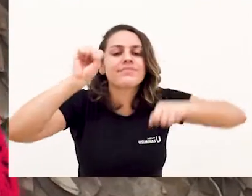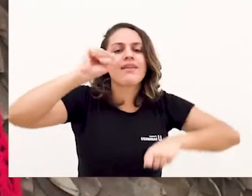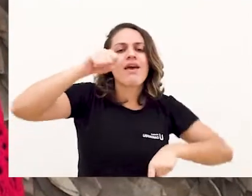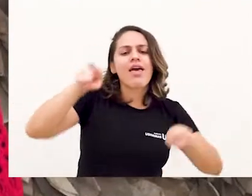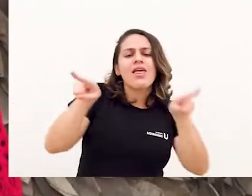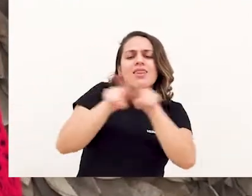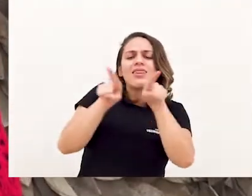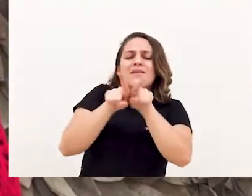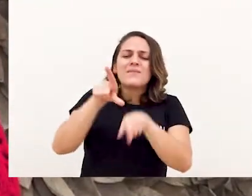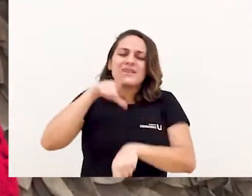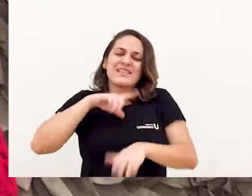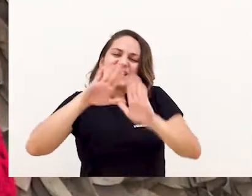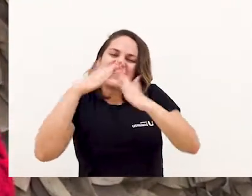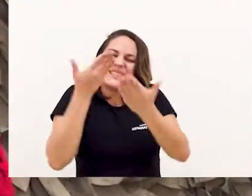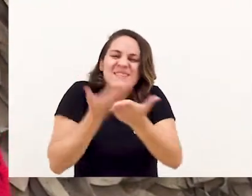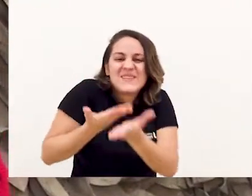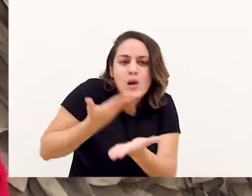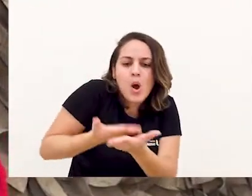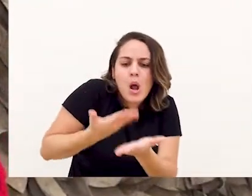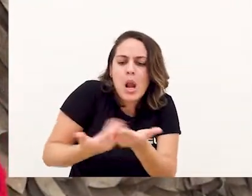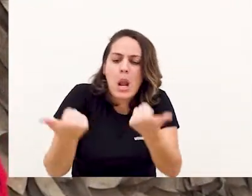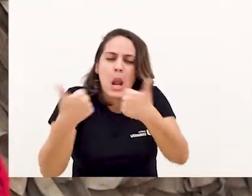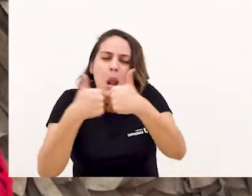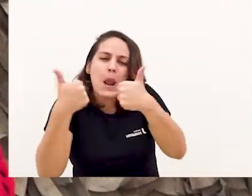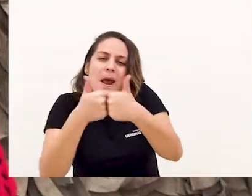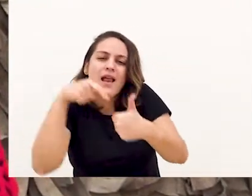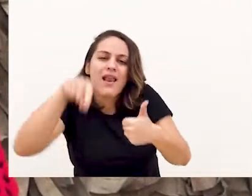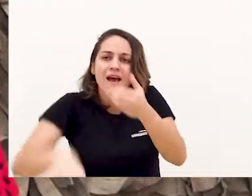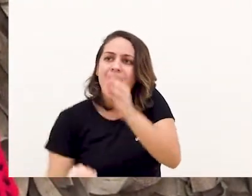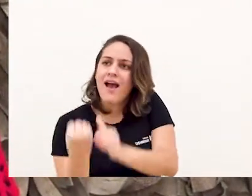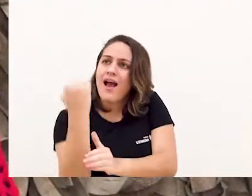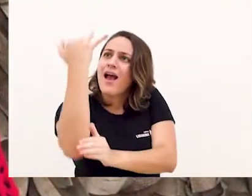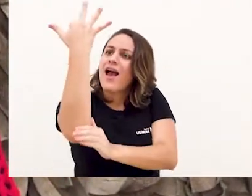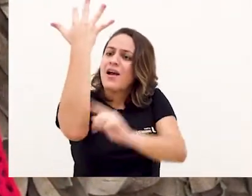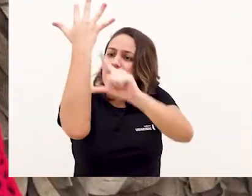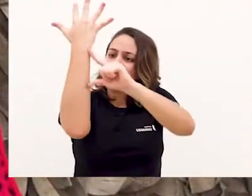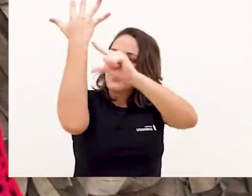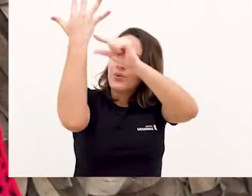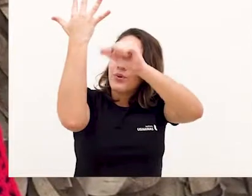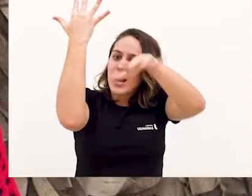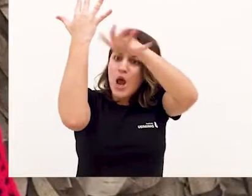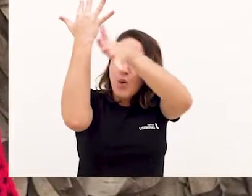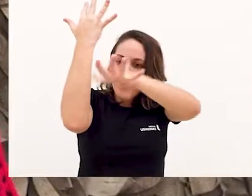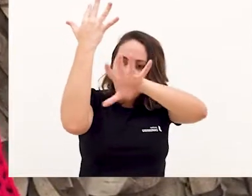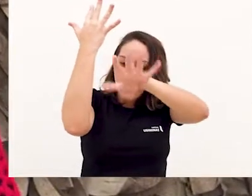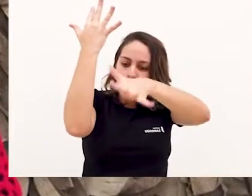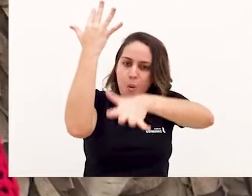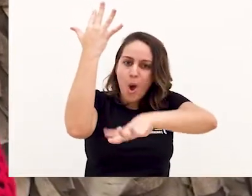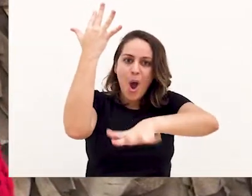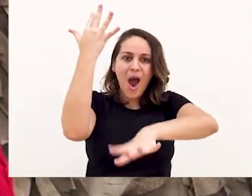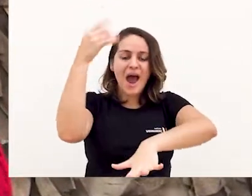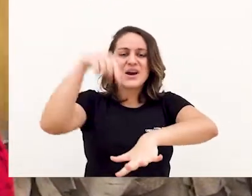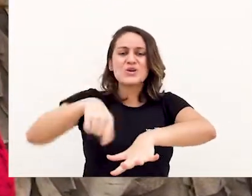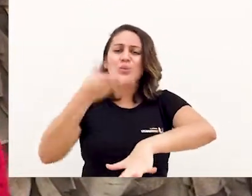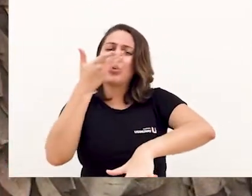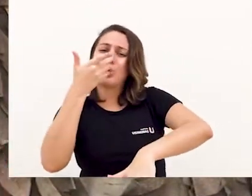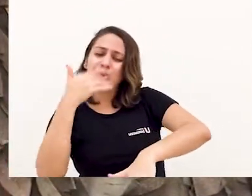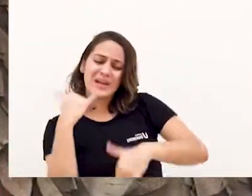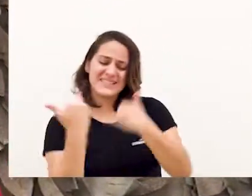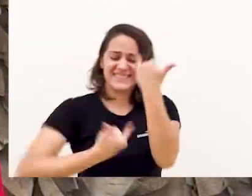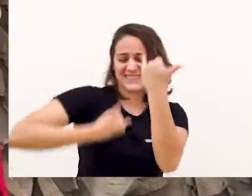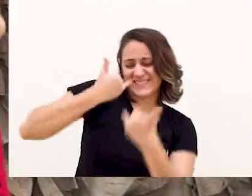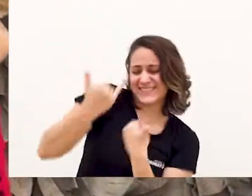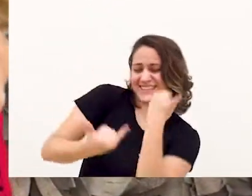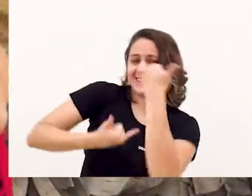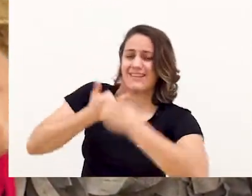Algumas folhas caíram bem no meio do jardim da escola para a alegria dos meninos e das meninas que logo tiveram a ideia de compor